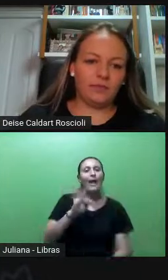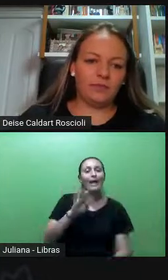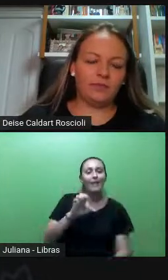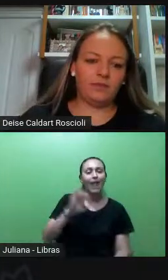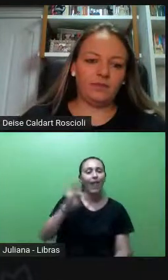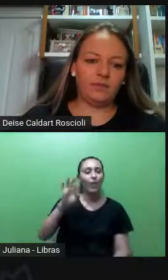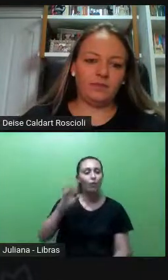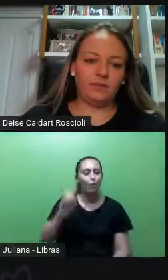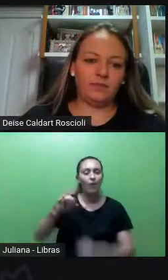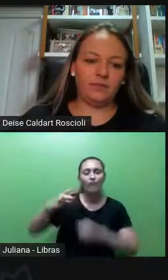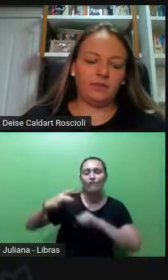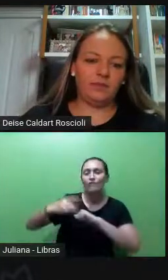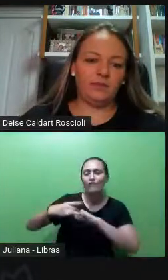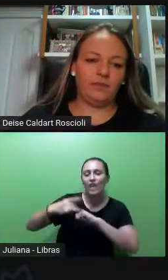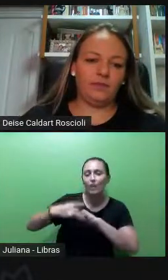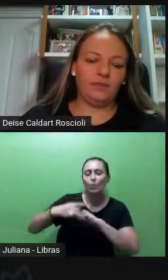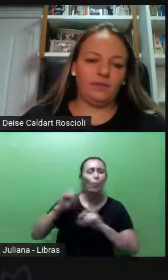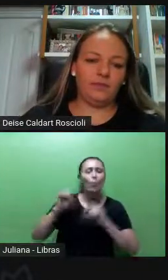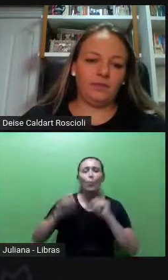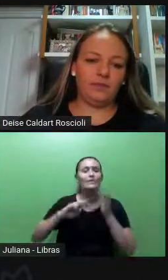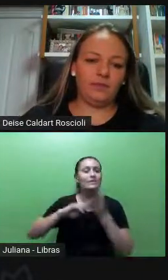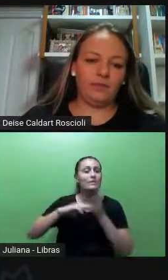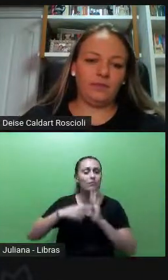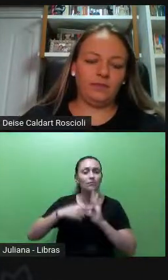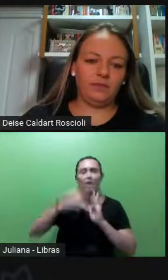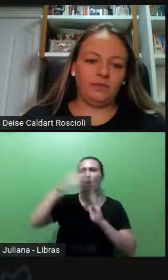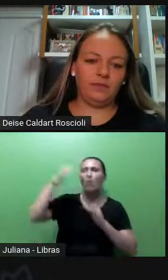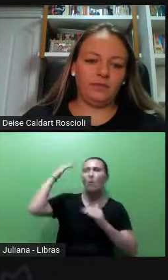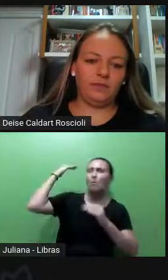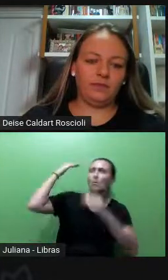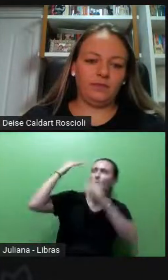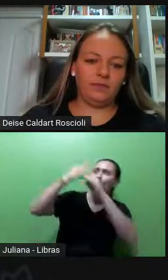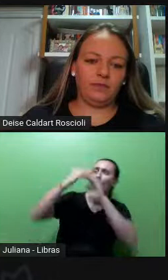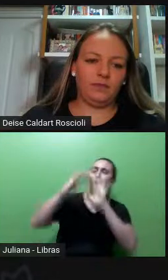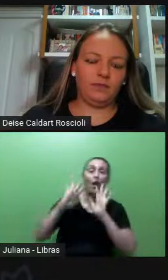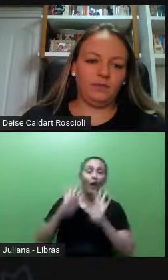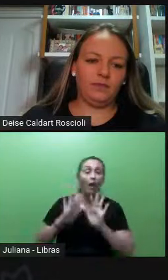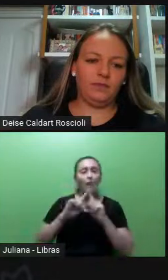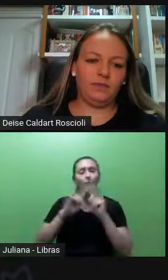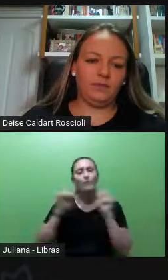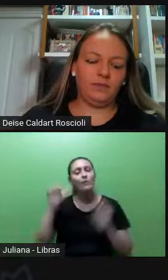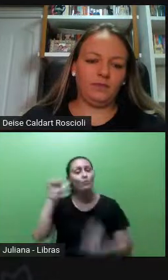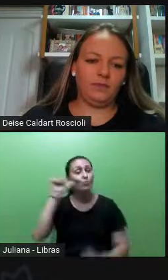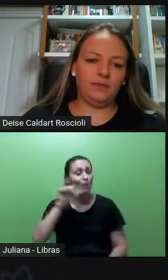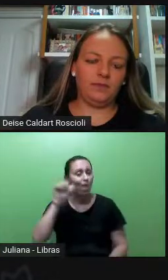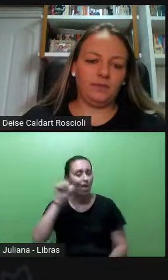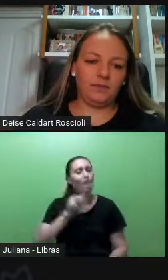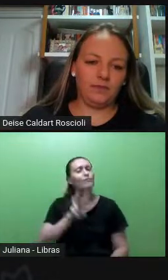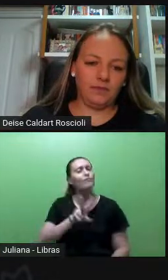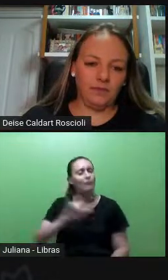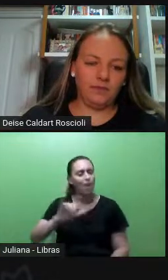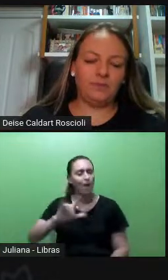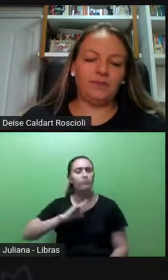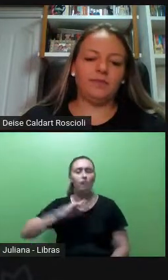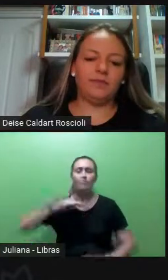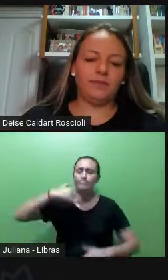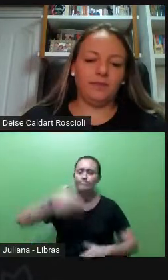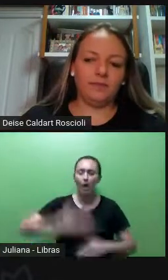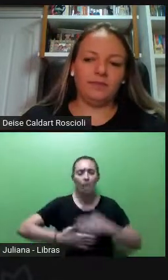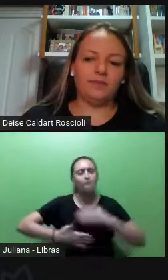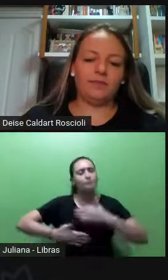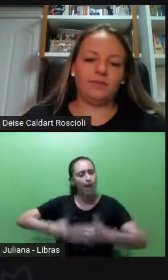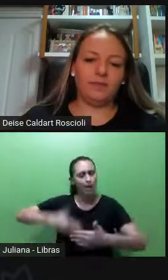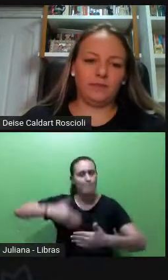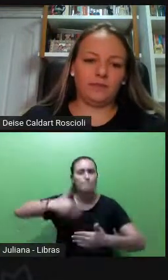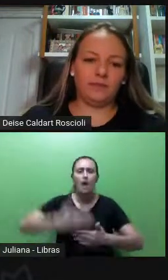essa ideia, essa discussão justamente de que as mulheres, elas vão tendo um certo crescimento nas organizações até